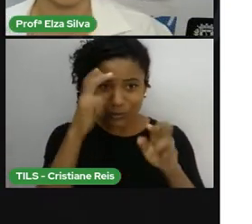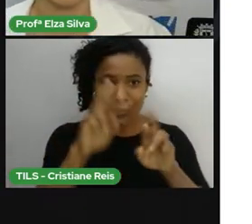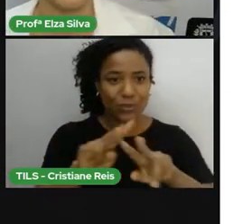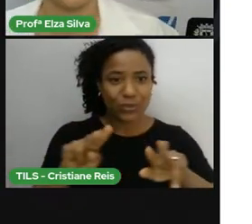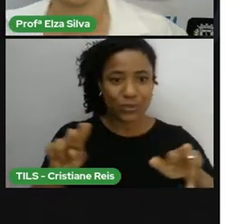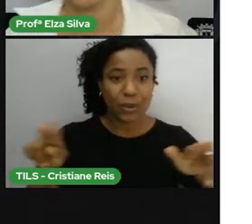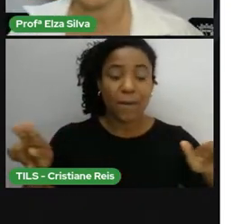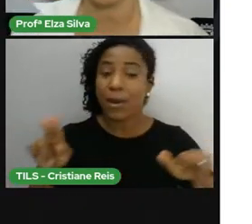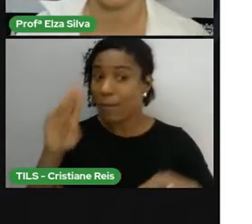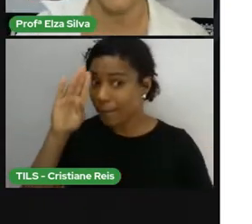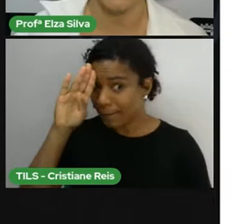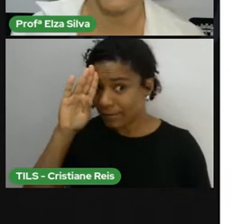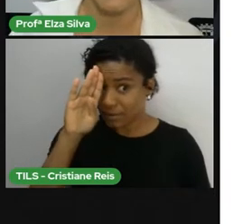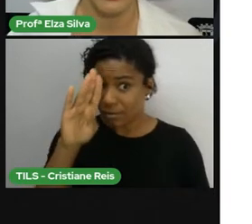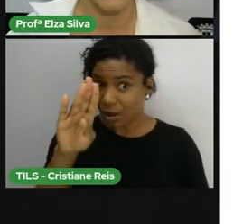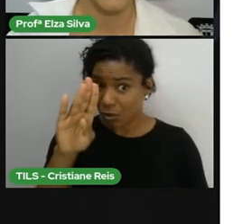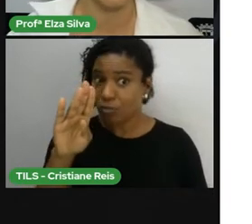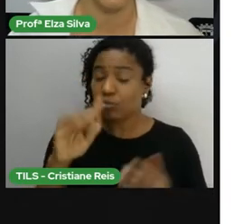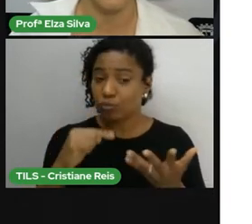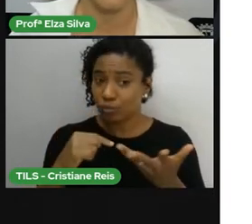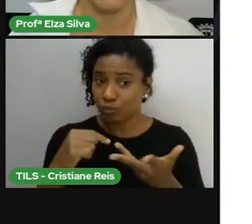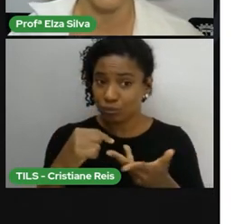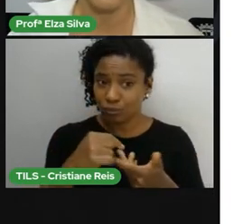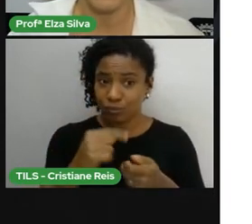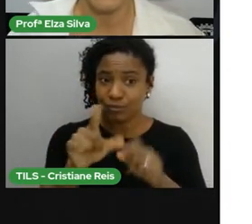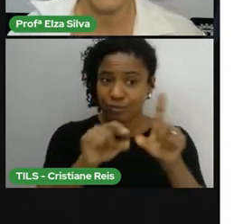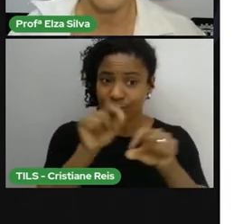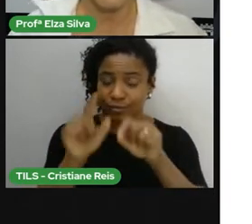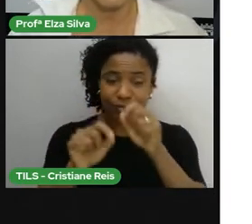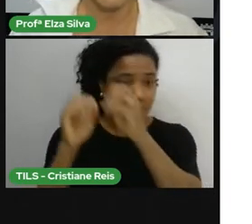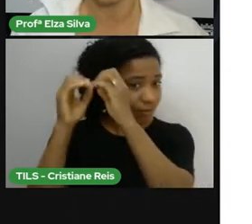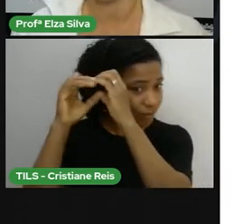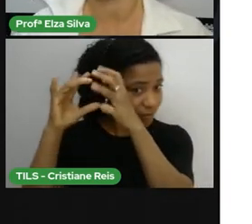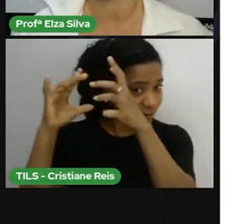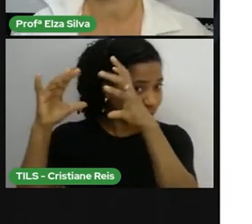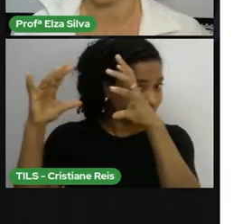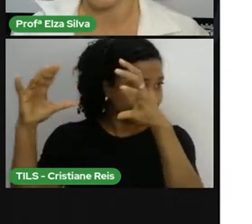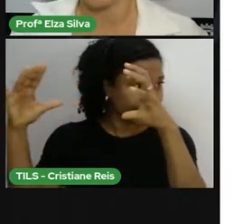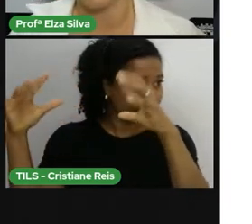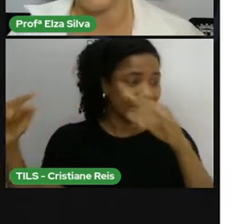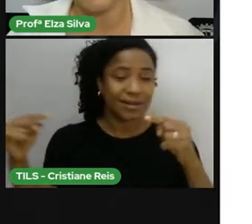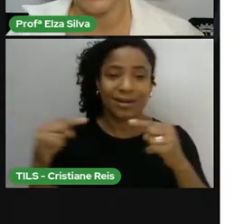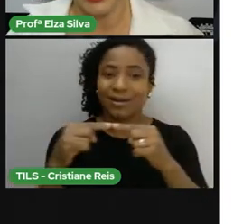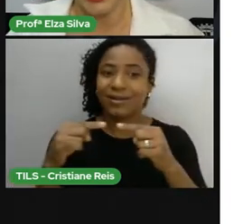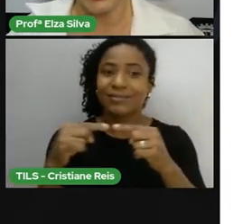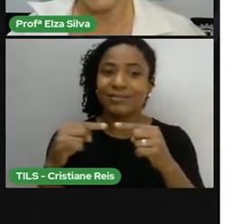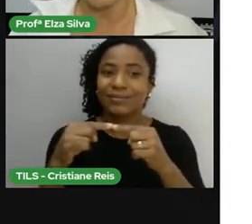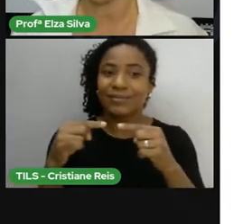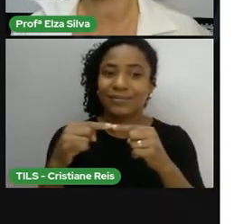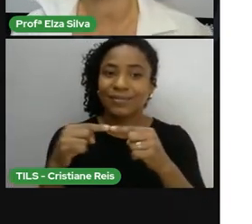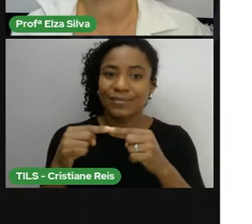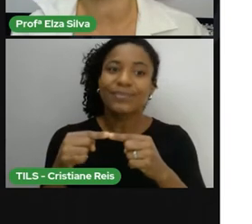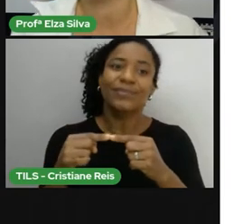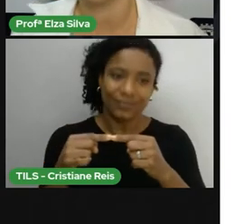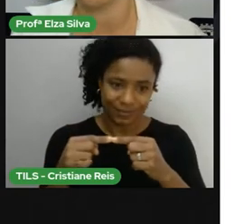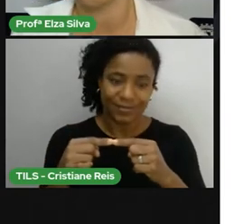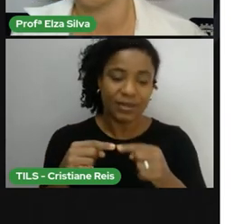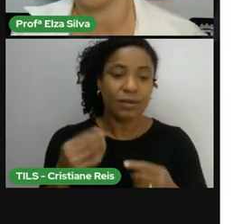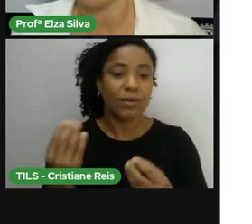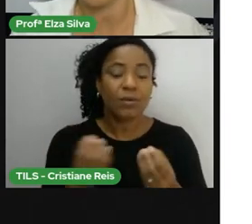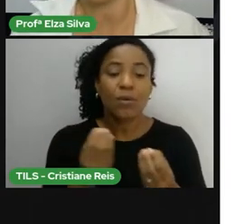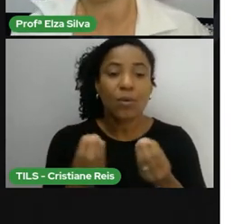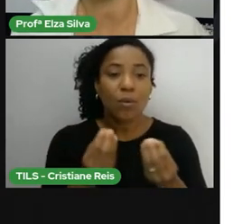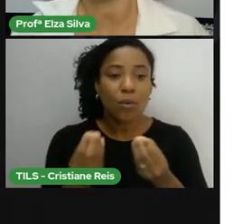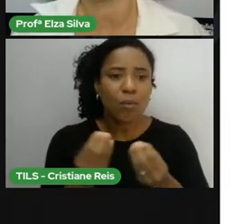destacar alguns termos da nuvem que estão relacionados à atitude,